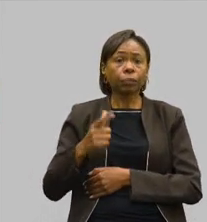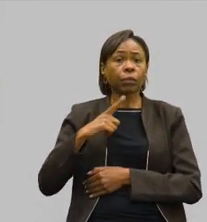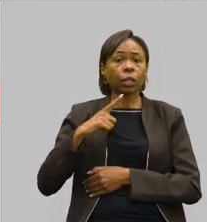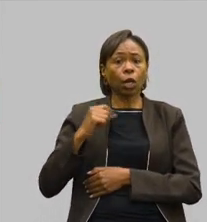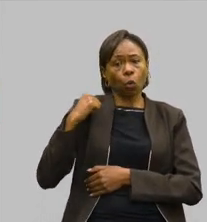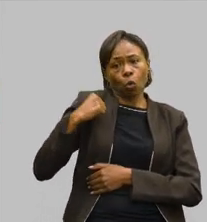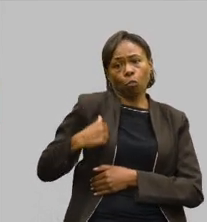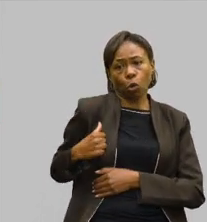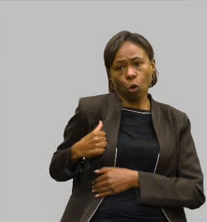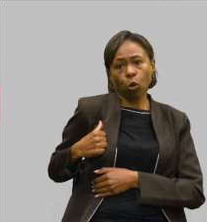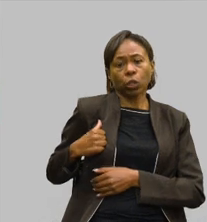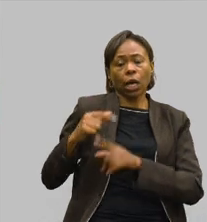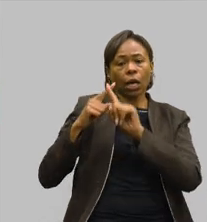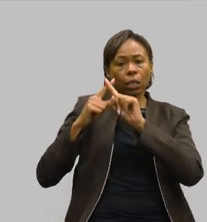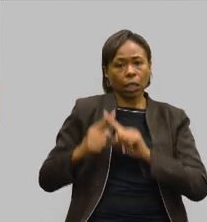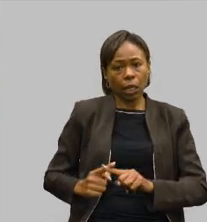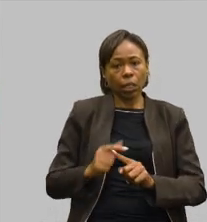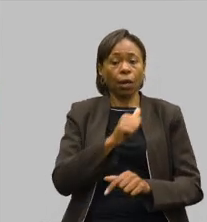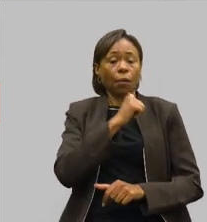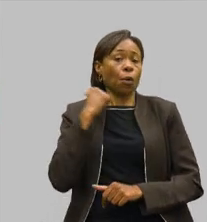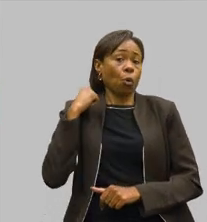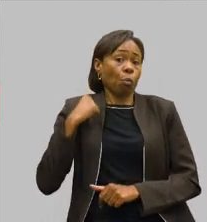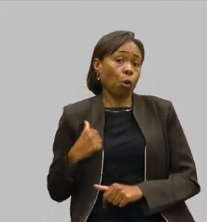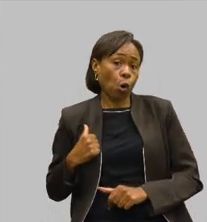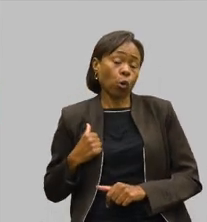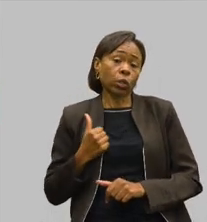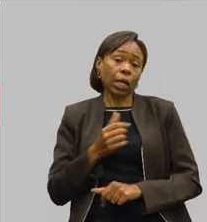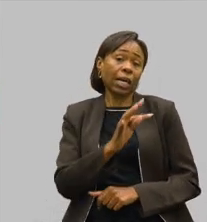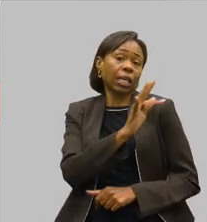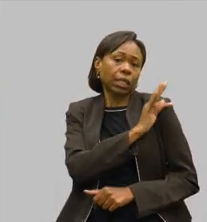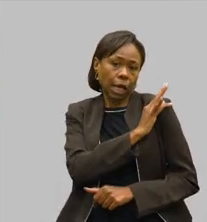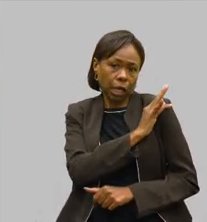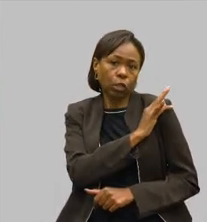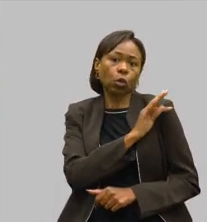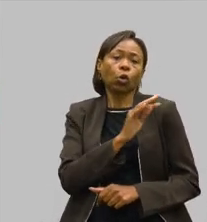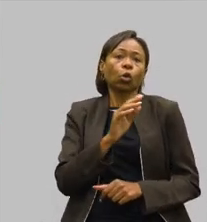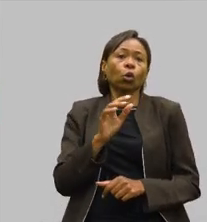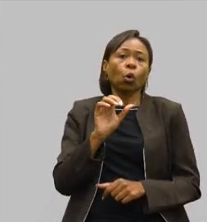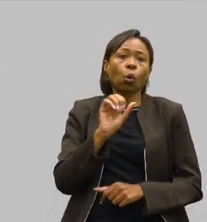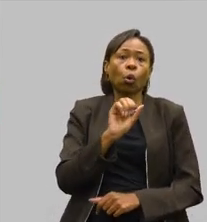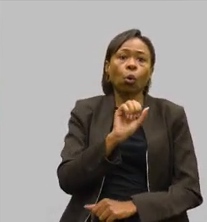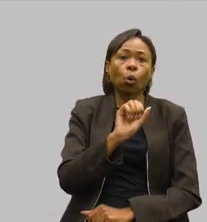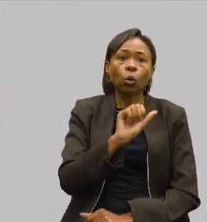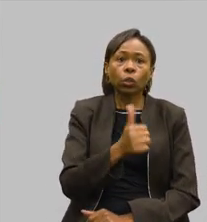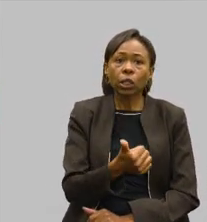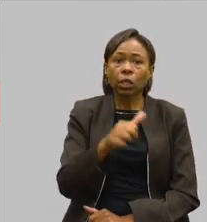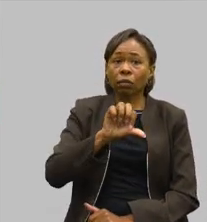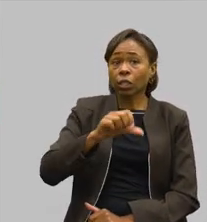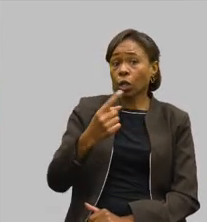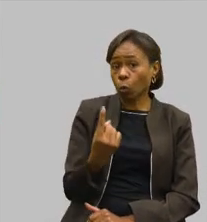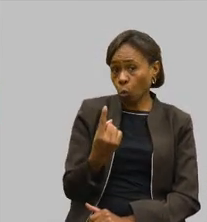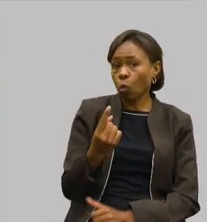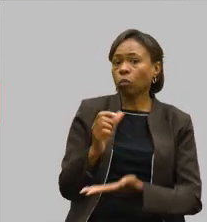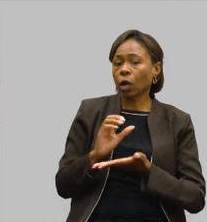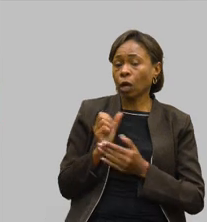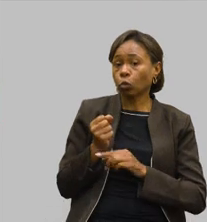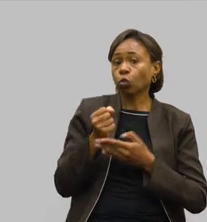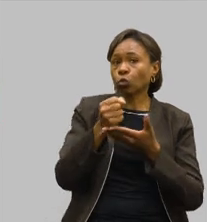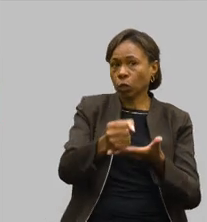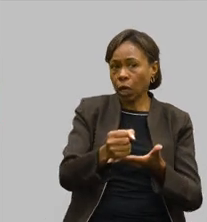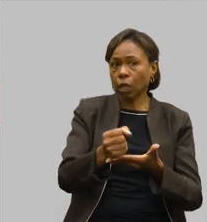Atleta e o Bolsa Técnico, tivemos 191 beneficiários no ano de 2023, sendo deles 100